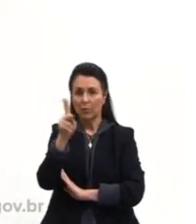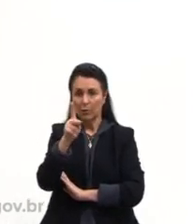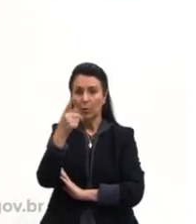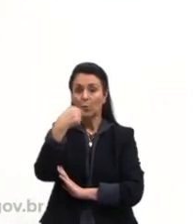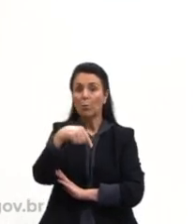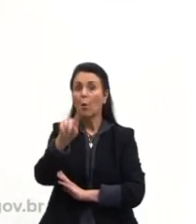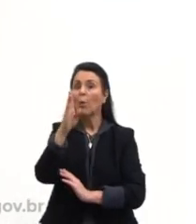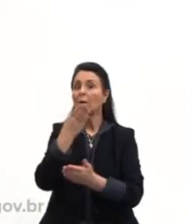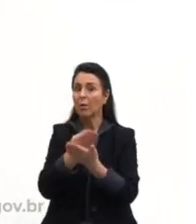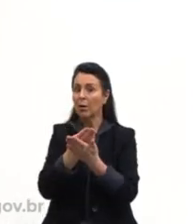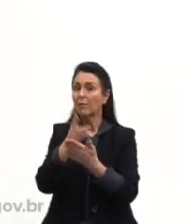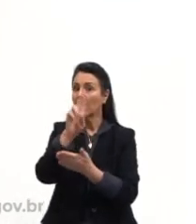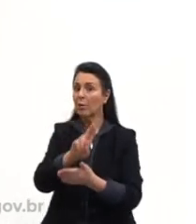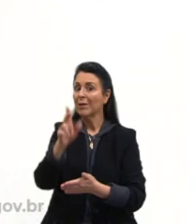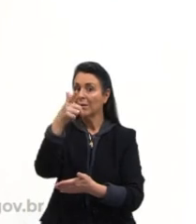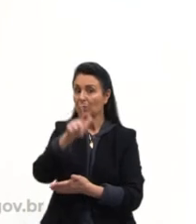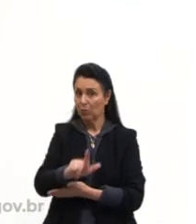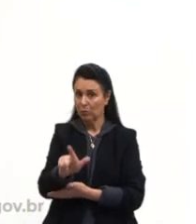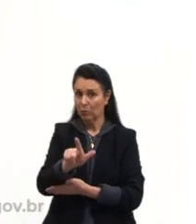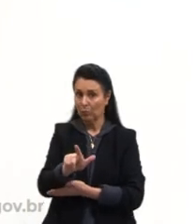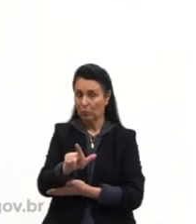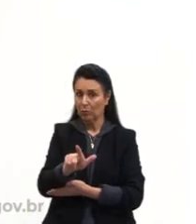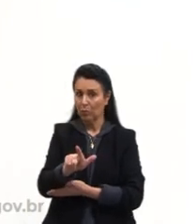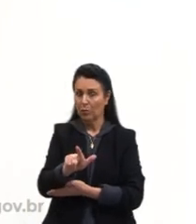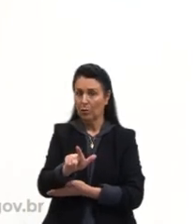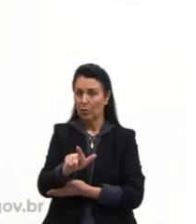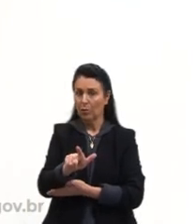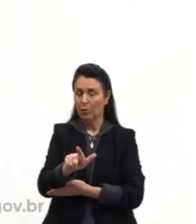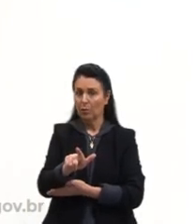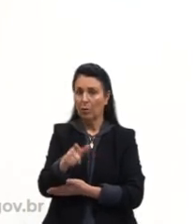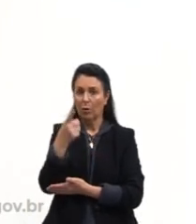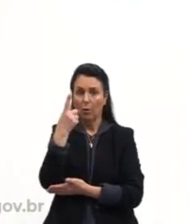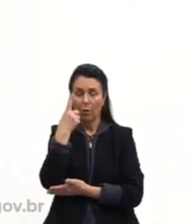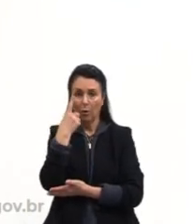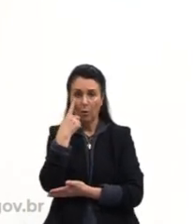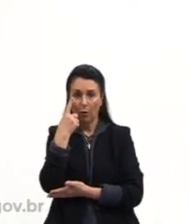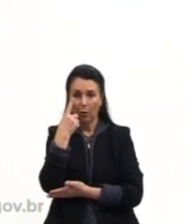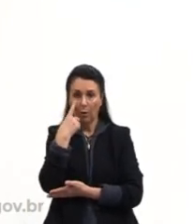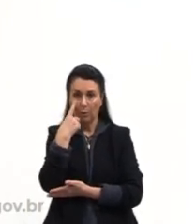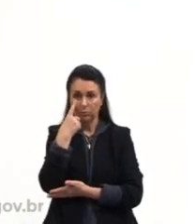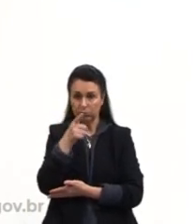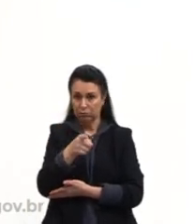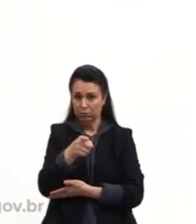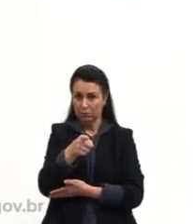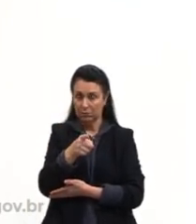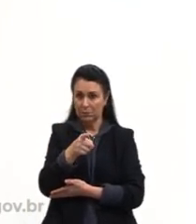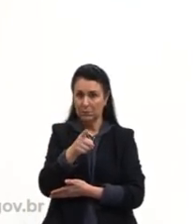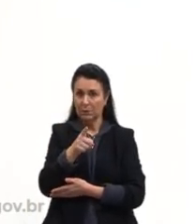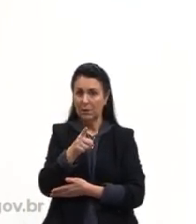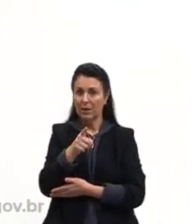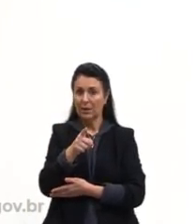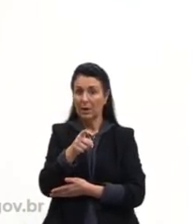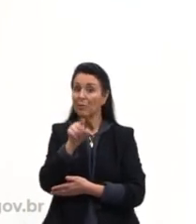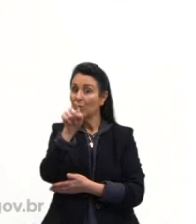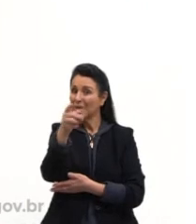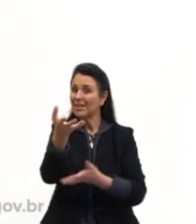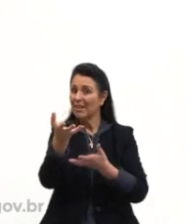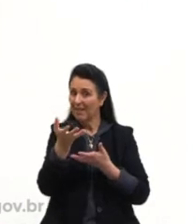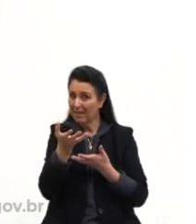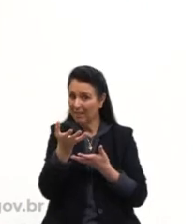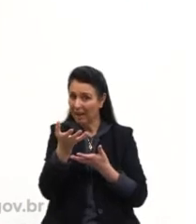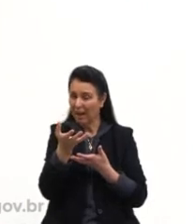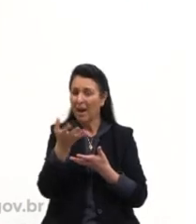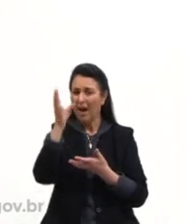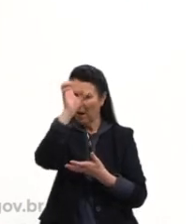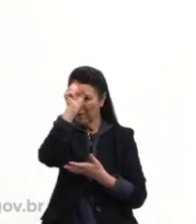próxima aula com vocês. Ok? E, if you can master English, try and rubbish. Ok? Se você quer ter um inglês melhor,